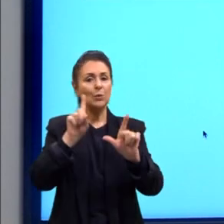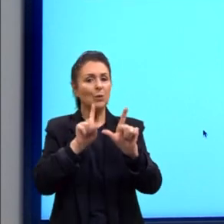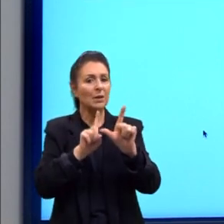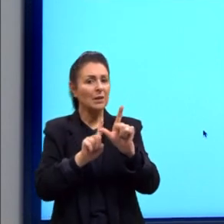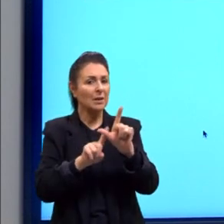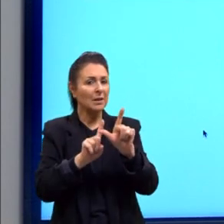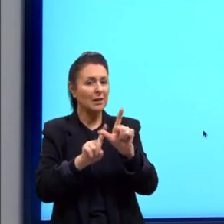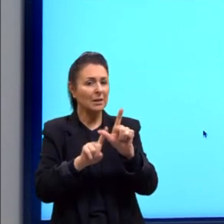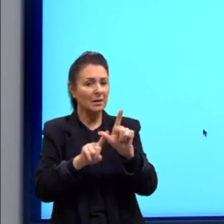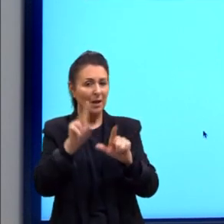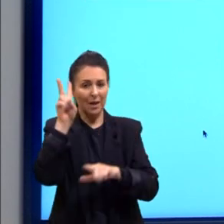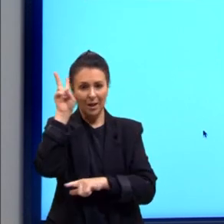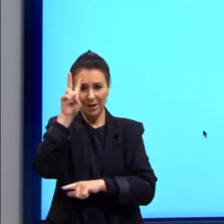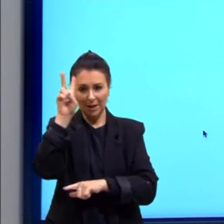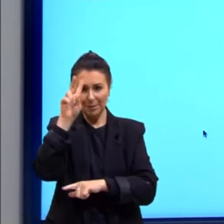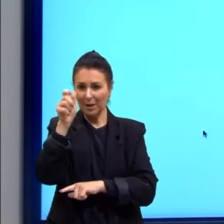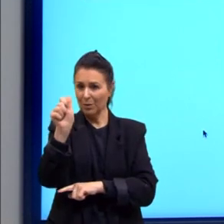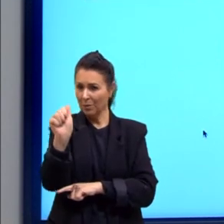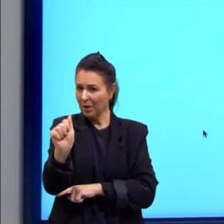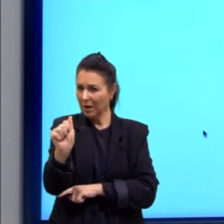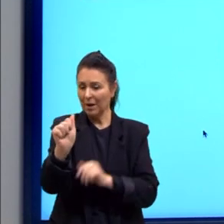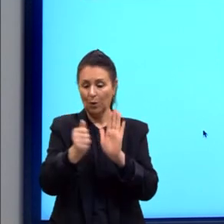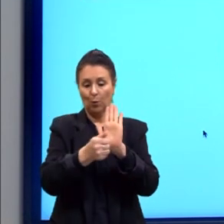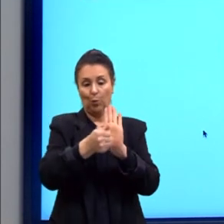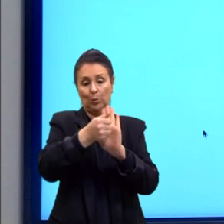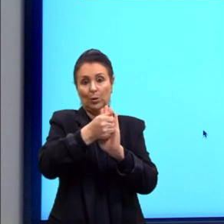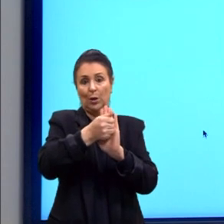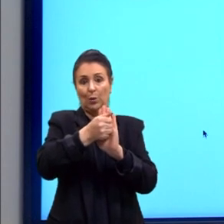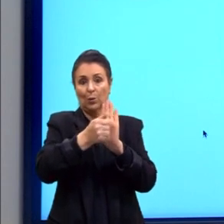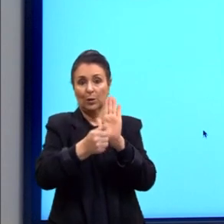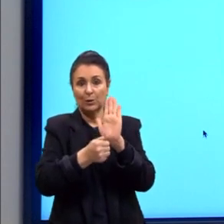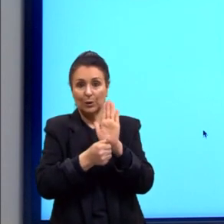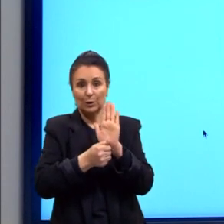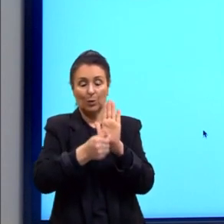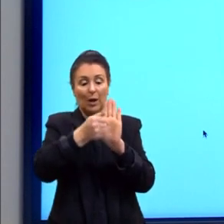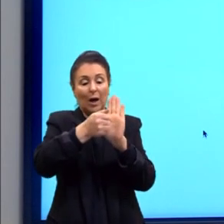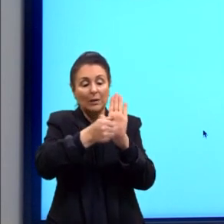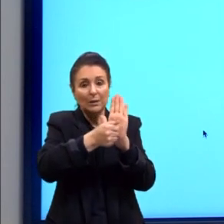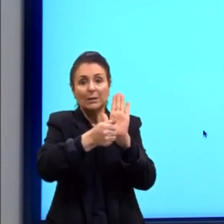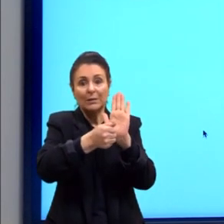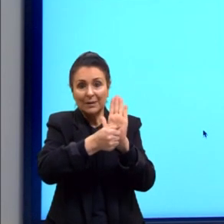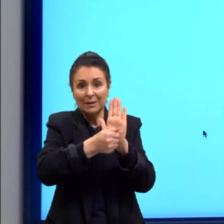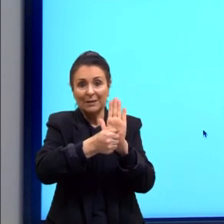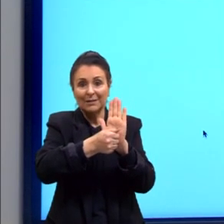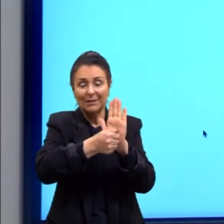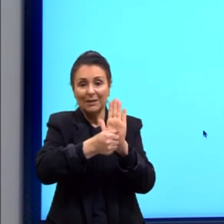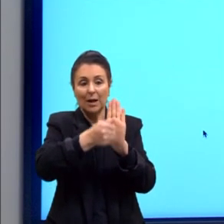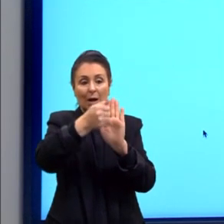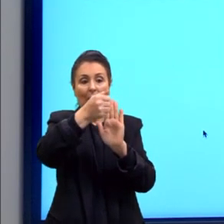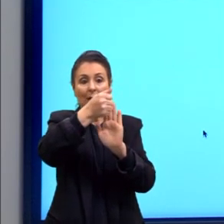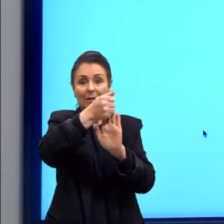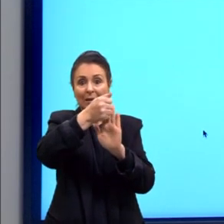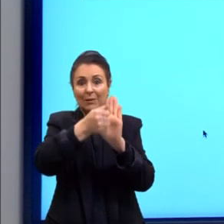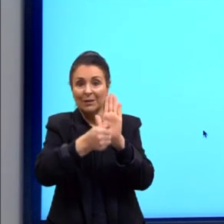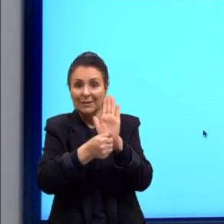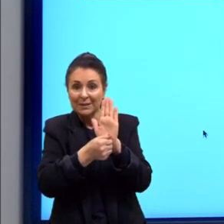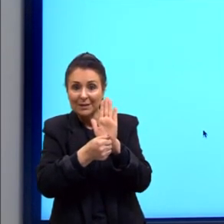letrinhas lá, lembra? A, azão, azinho, azinho, azinho, azão, azinho,